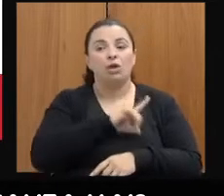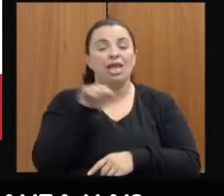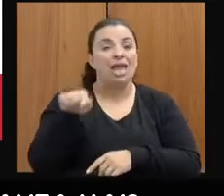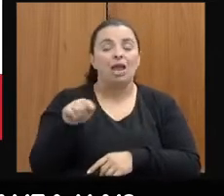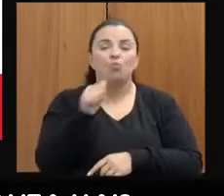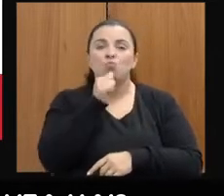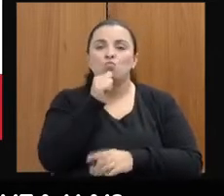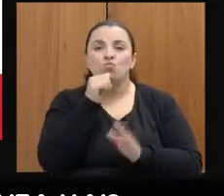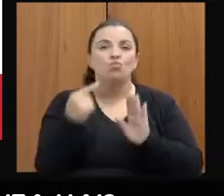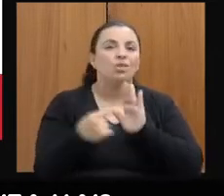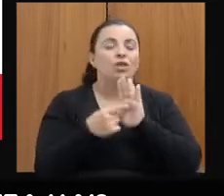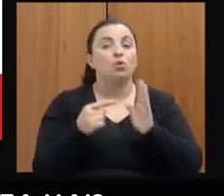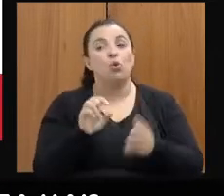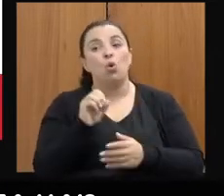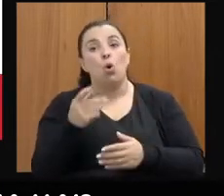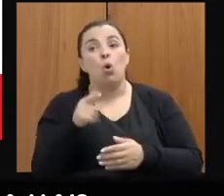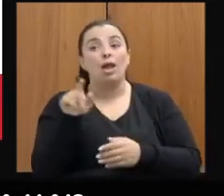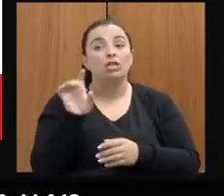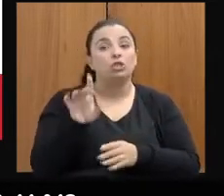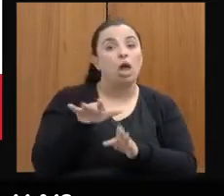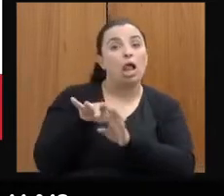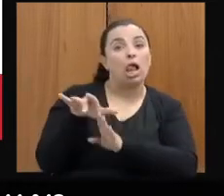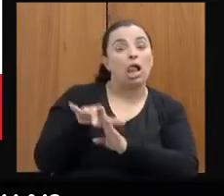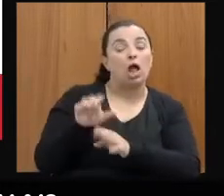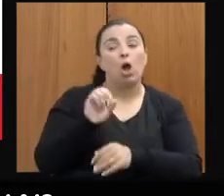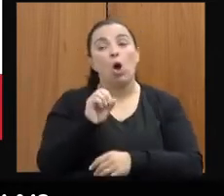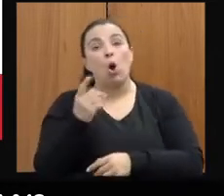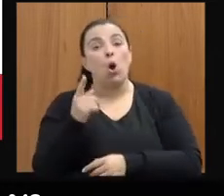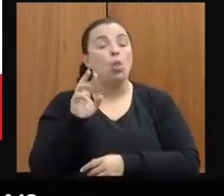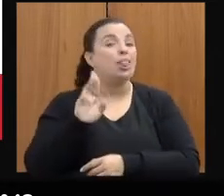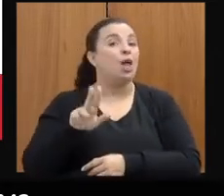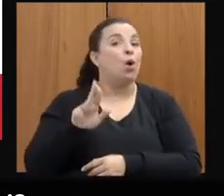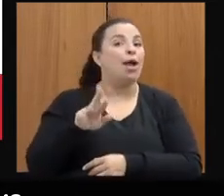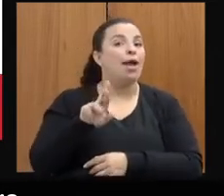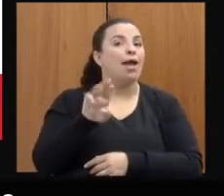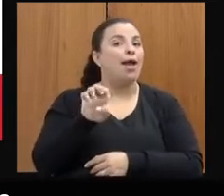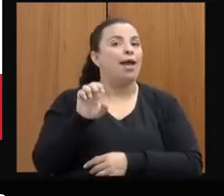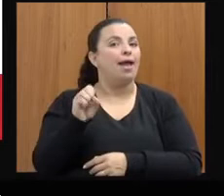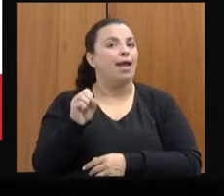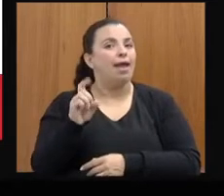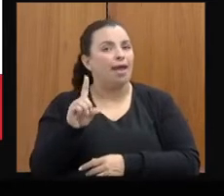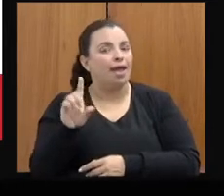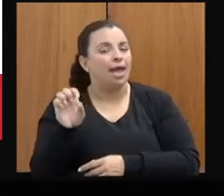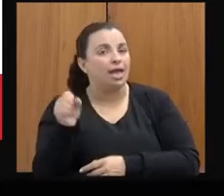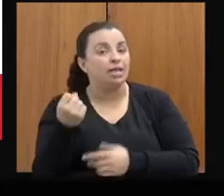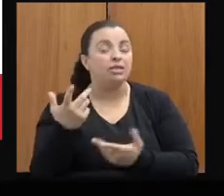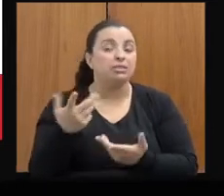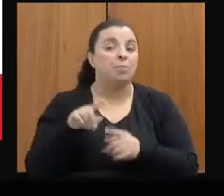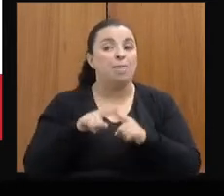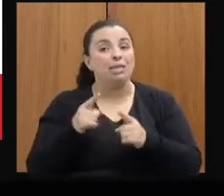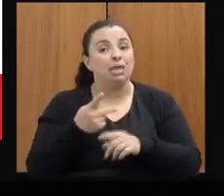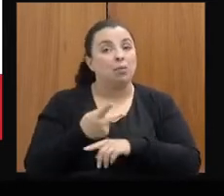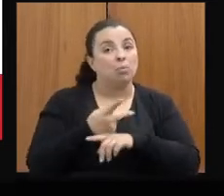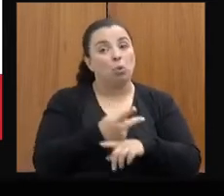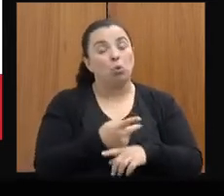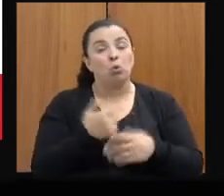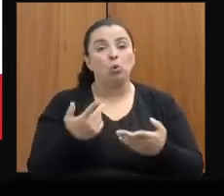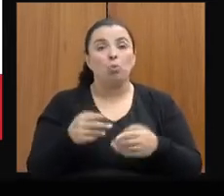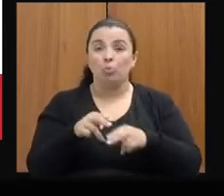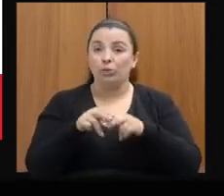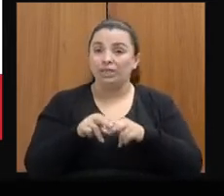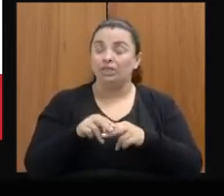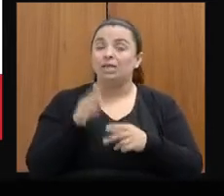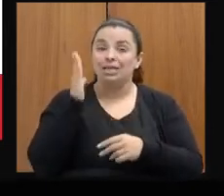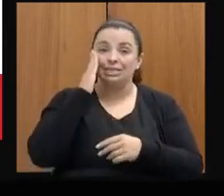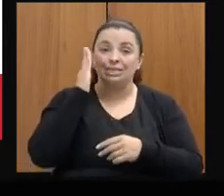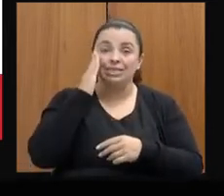denunciou, ela se orientou, ou o caso dela não era de Reds, mas ela procurou, porque hoje era uma ação de divórcio e a gente sabe que se a gente não faz um